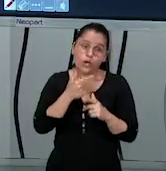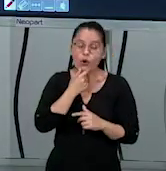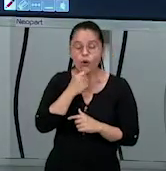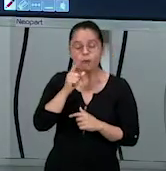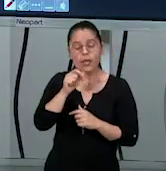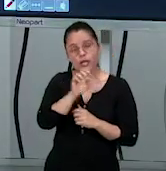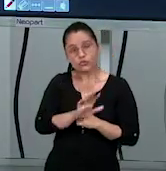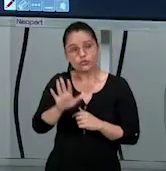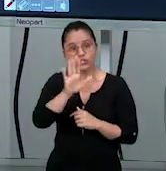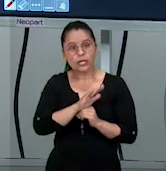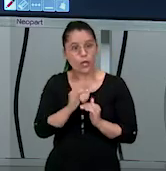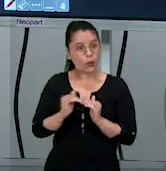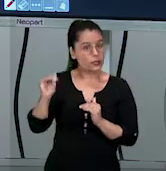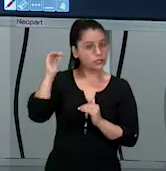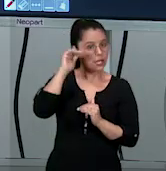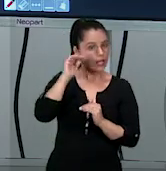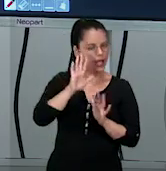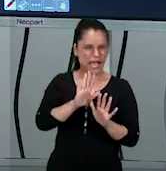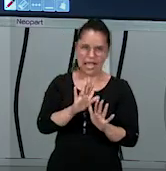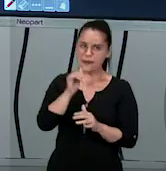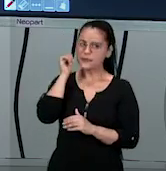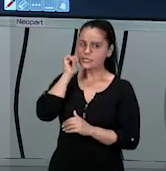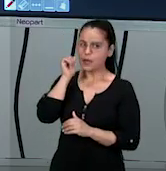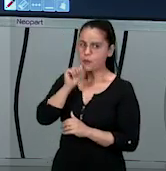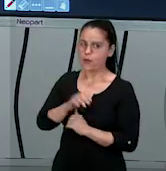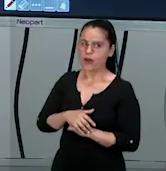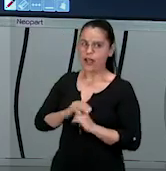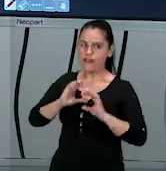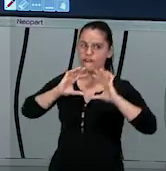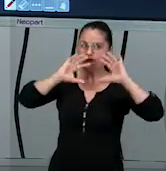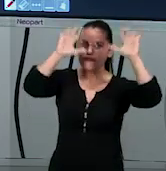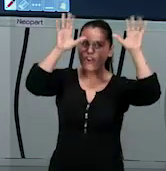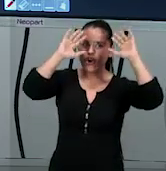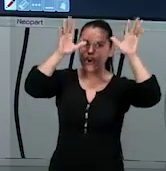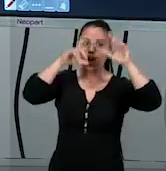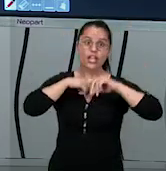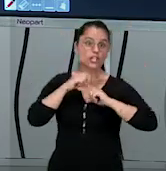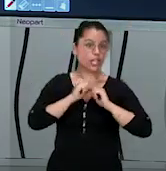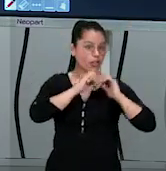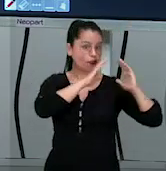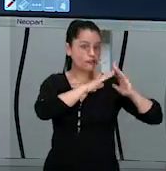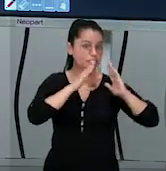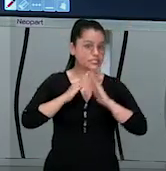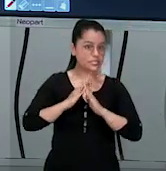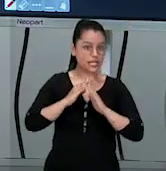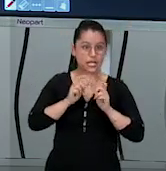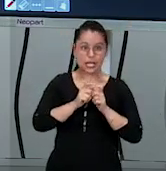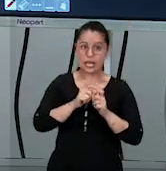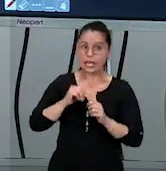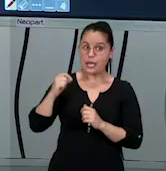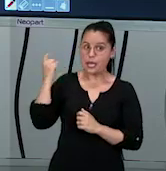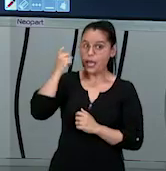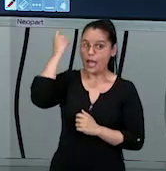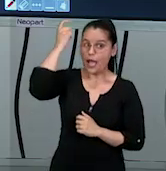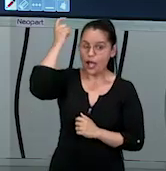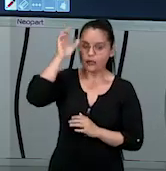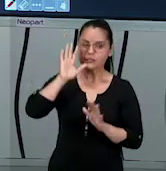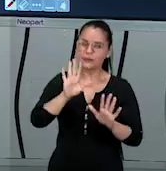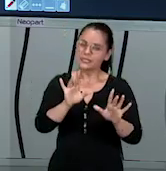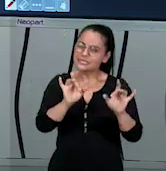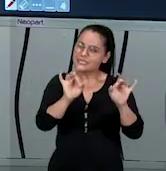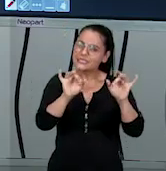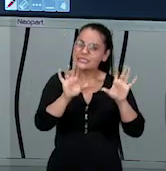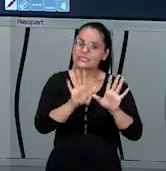que a mulher. Ah, pessoal, mas jogadoras de vôlei são muito altas, eu tenho uma vizinha que é muito mais alta que o marido, mas isso, gente, é exceção.